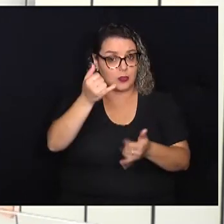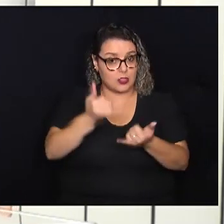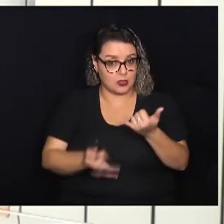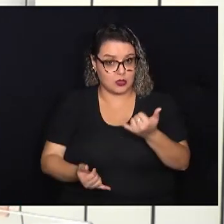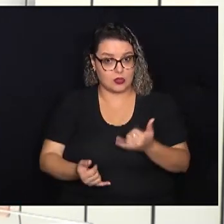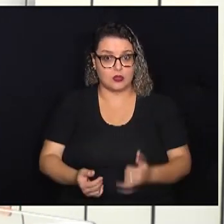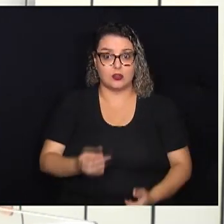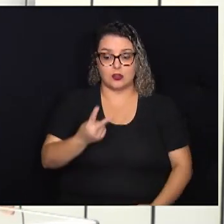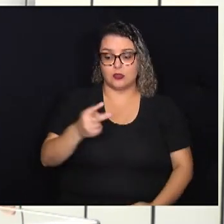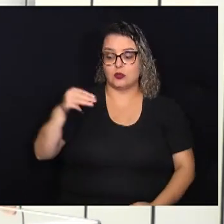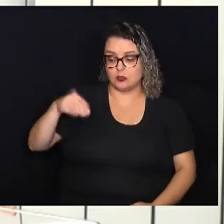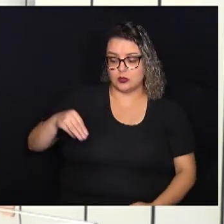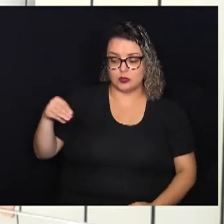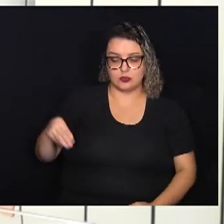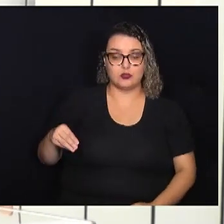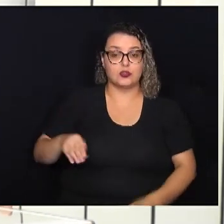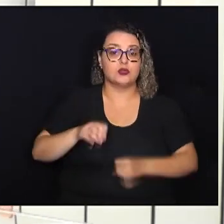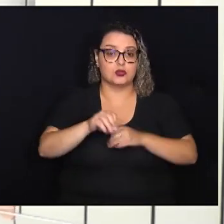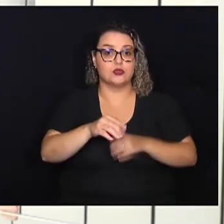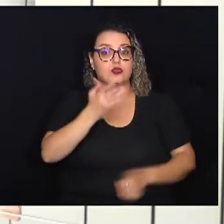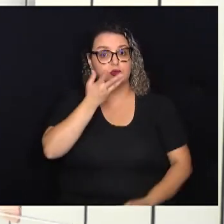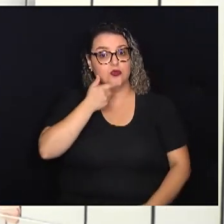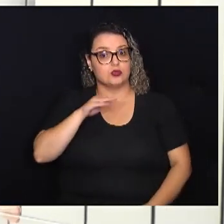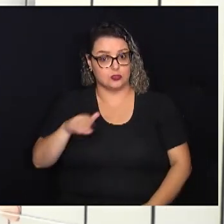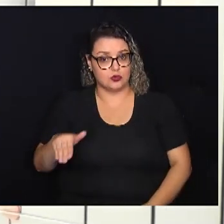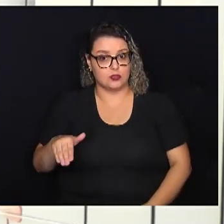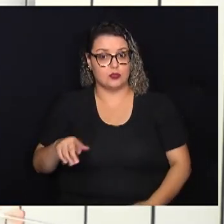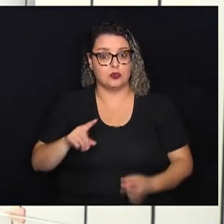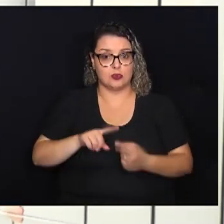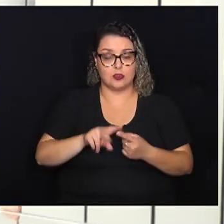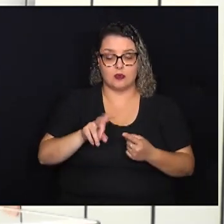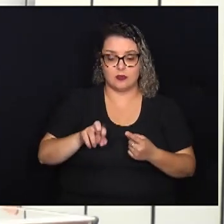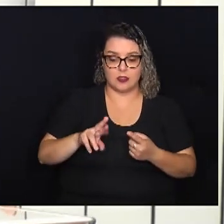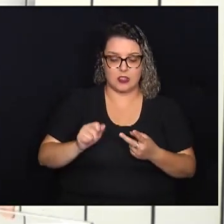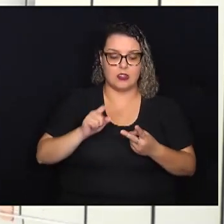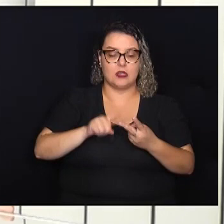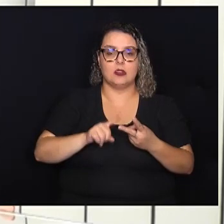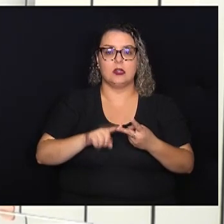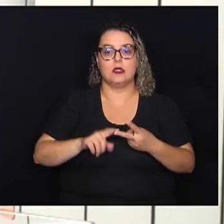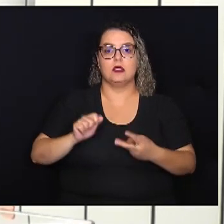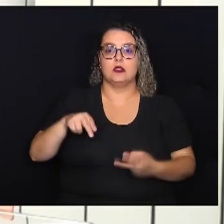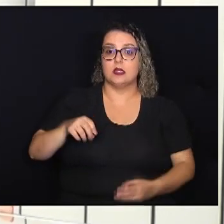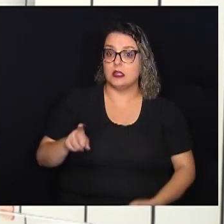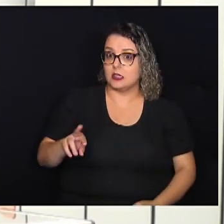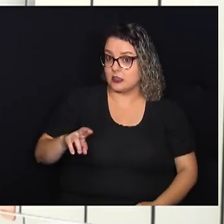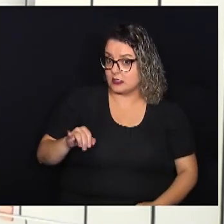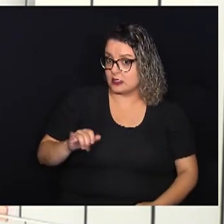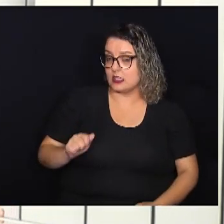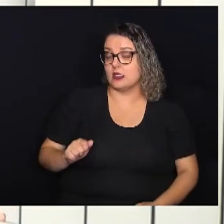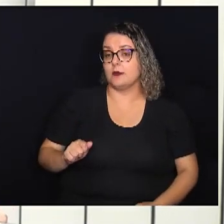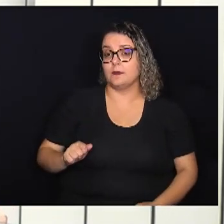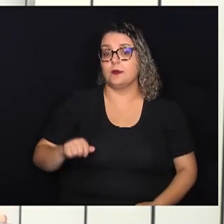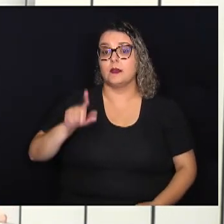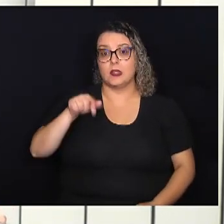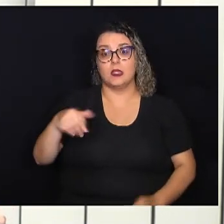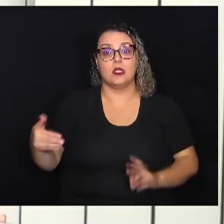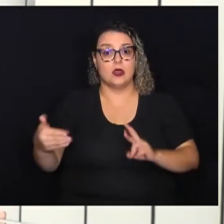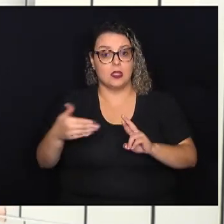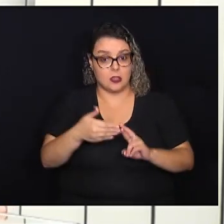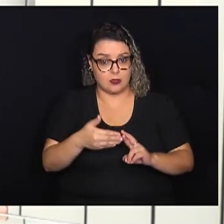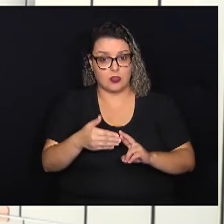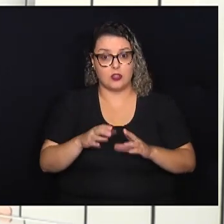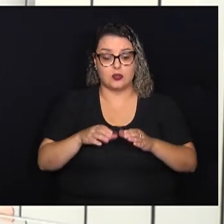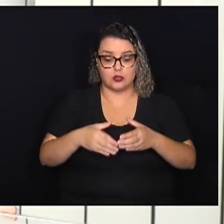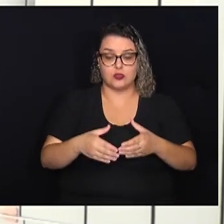duas monitoras de educação infantil aqui da cidade, Vera Faria e também a Andréa Centurião, que são representantes do